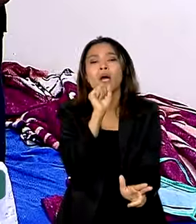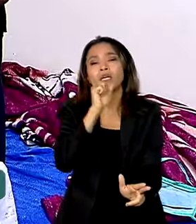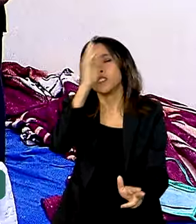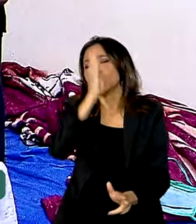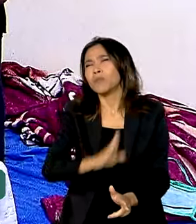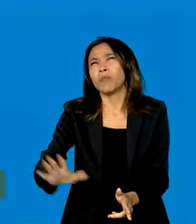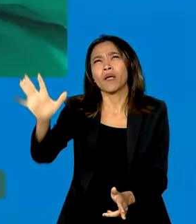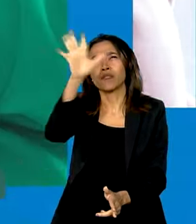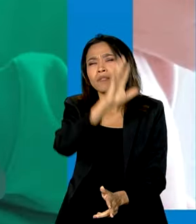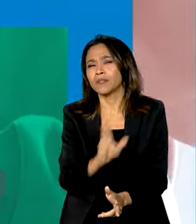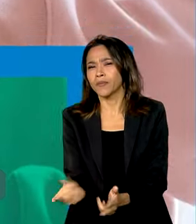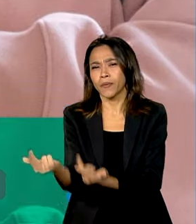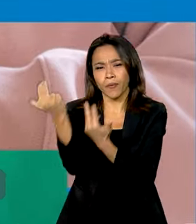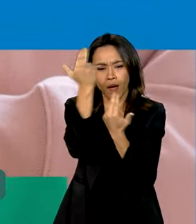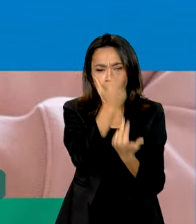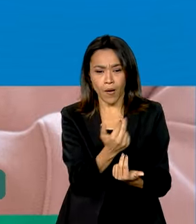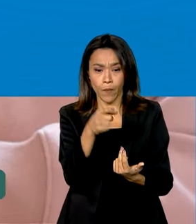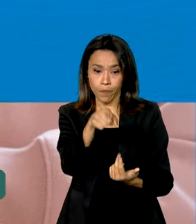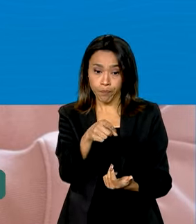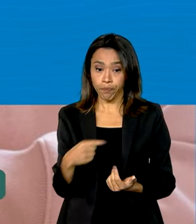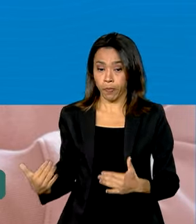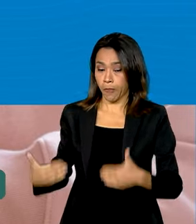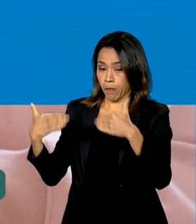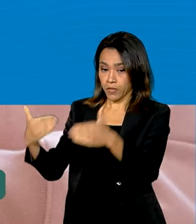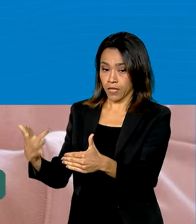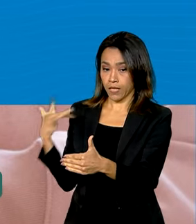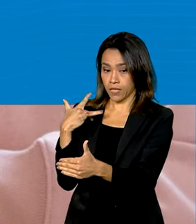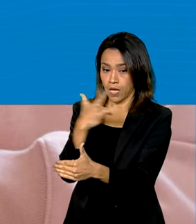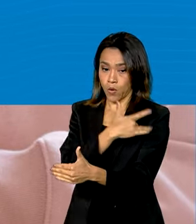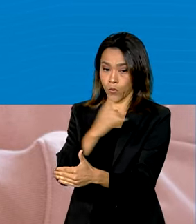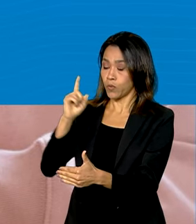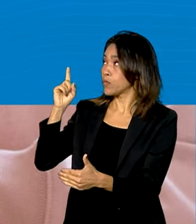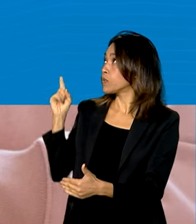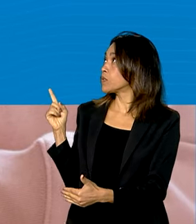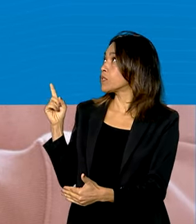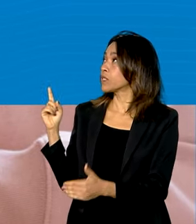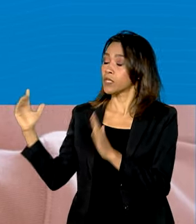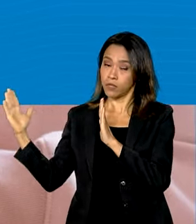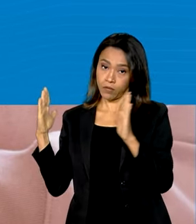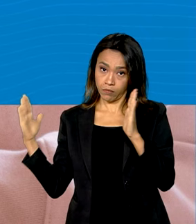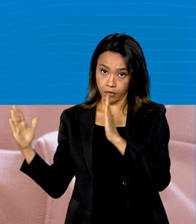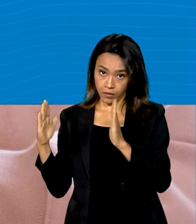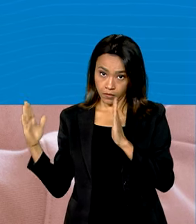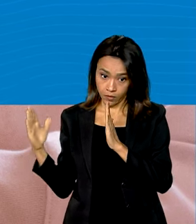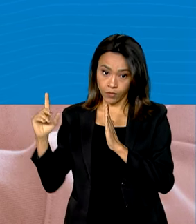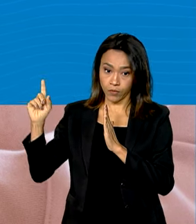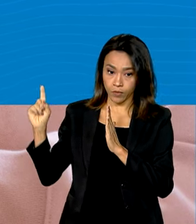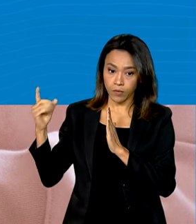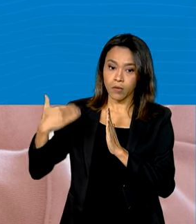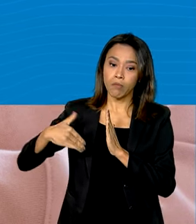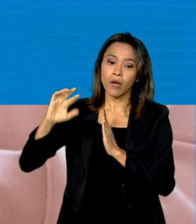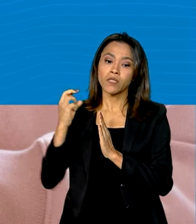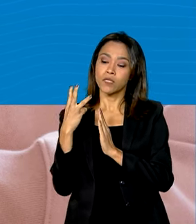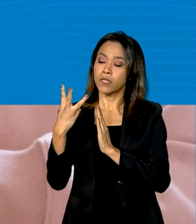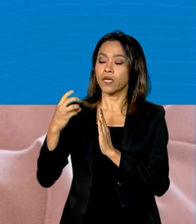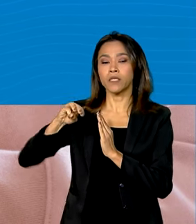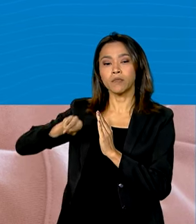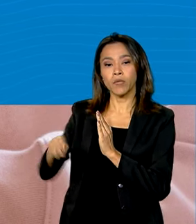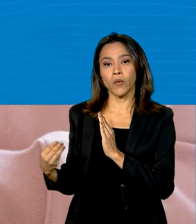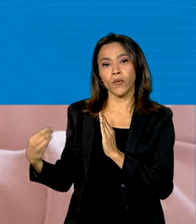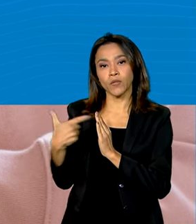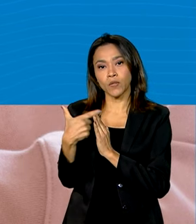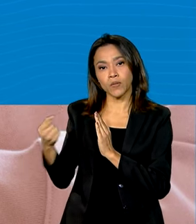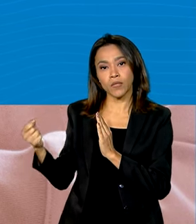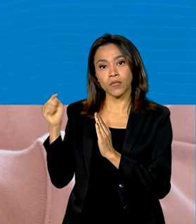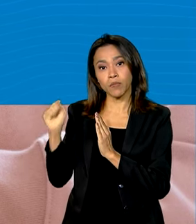Brasil afora. De acordo com o Ministério da Saúde, entre 2000 e 2023, mais de 3 milhões e 200 mil